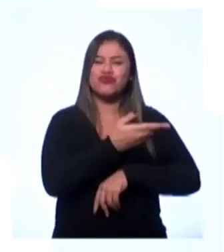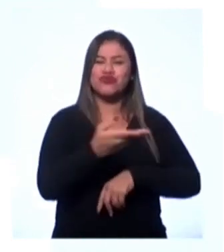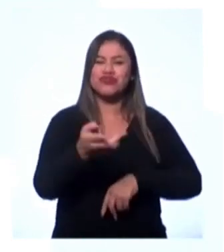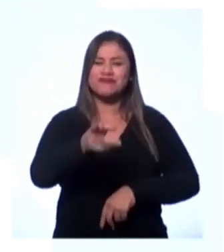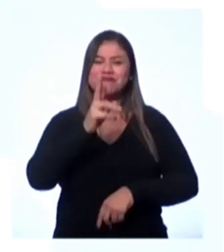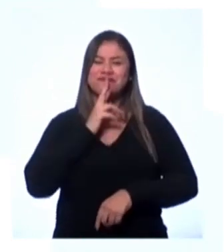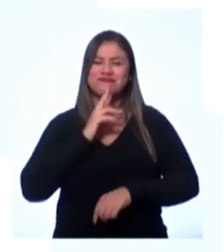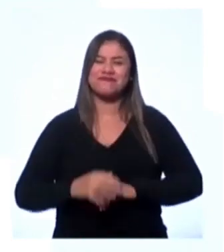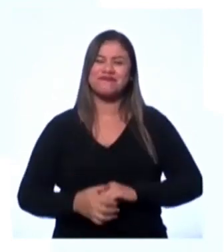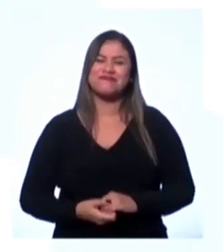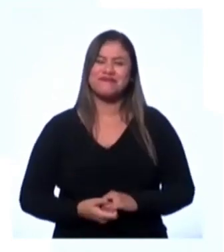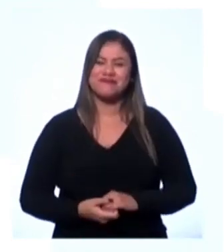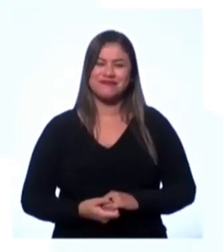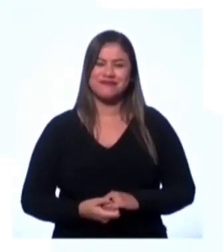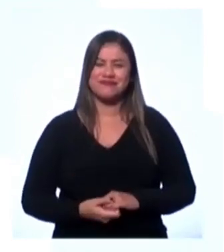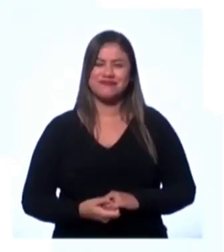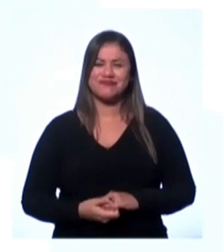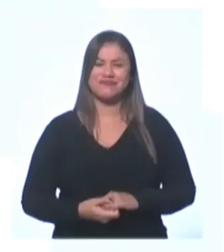responderem.